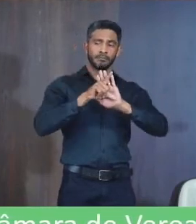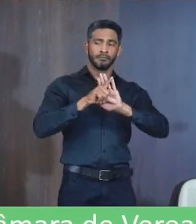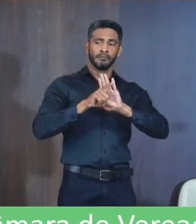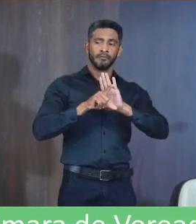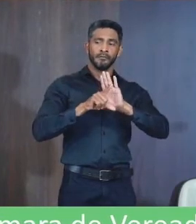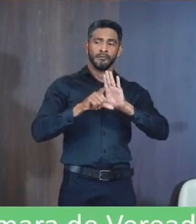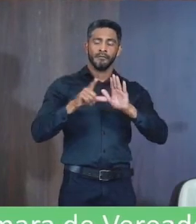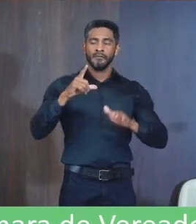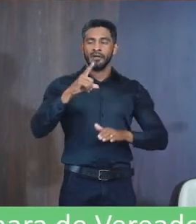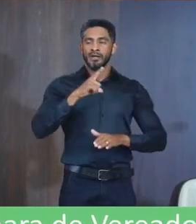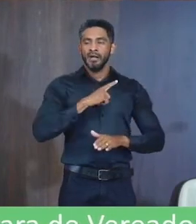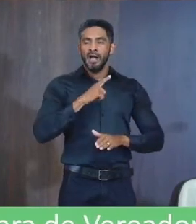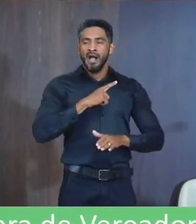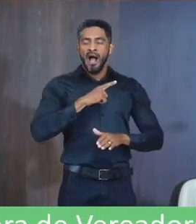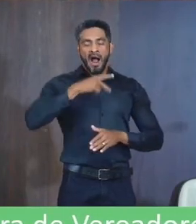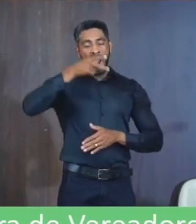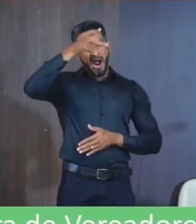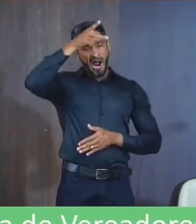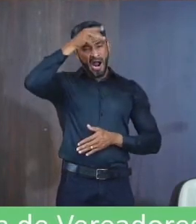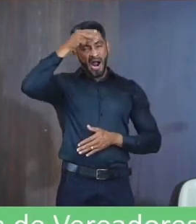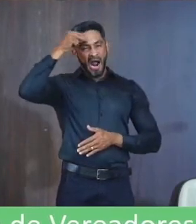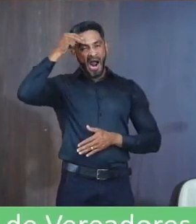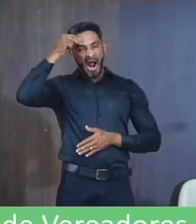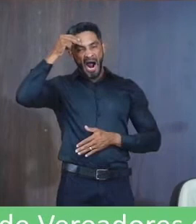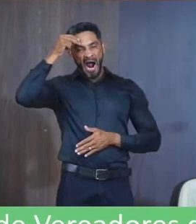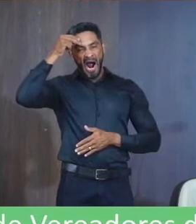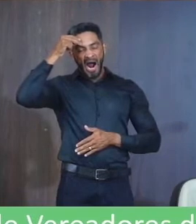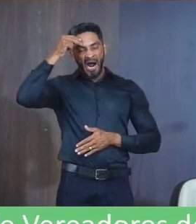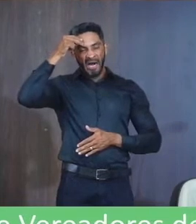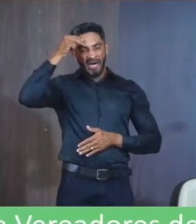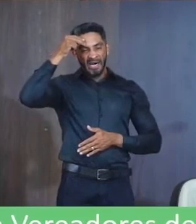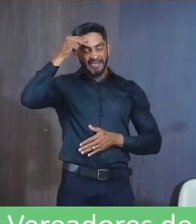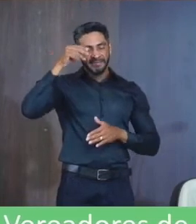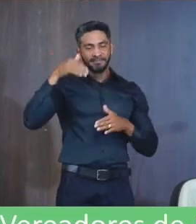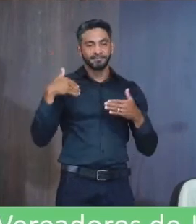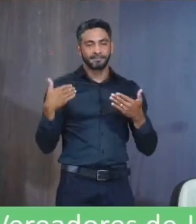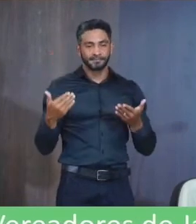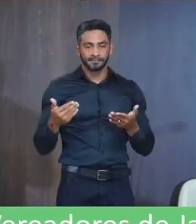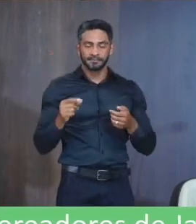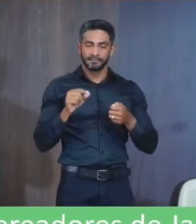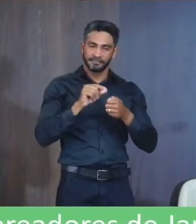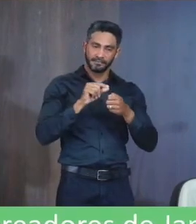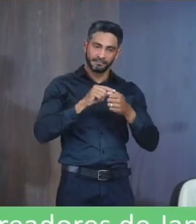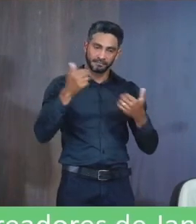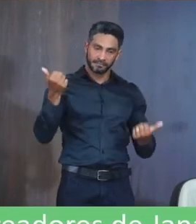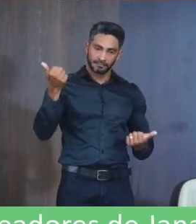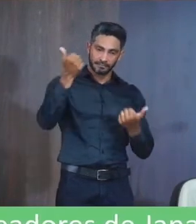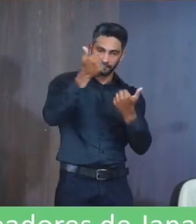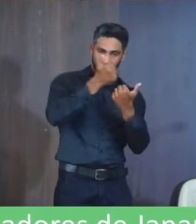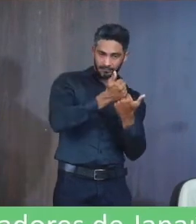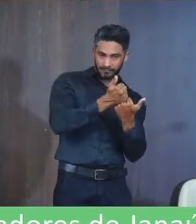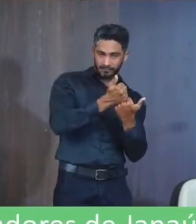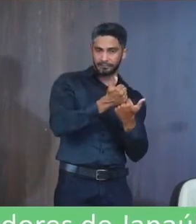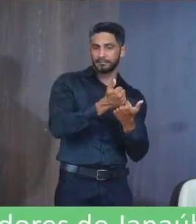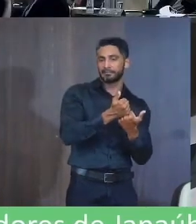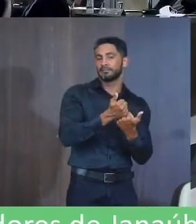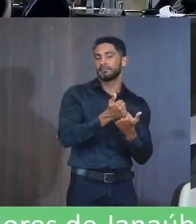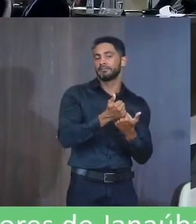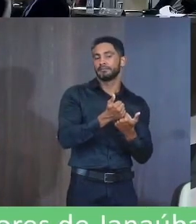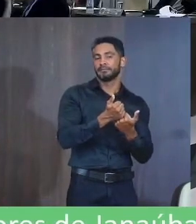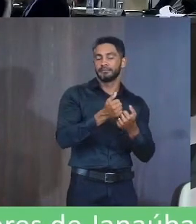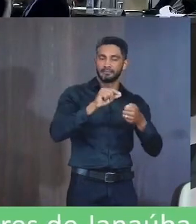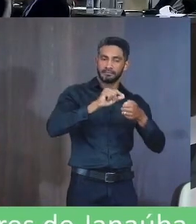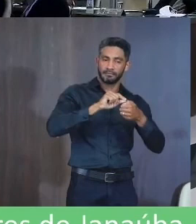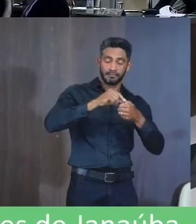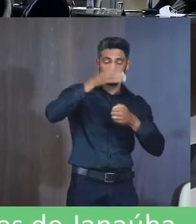Teria que vir Da prefeitura Então Fiz um aditivo Para Fazê-lo Para